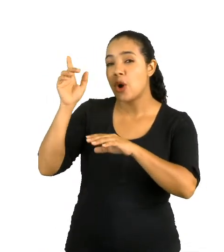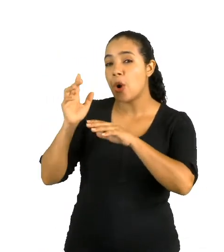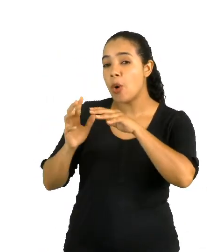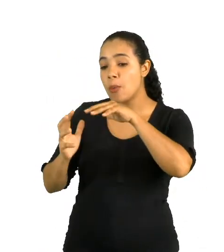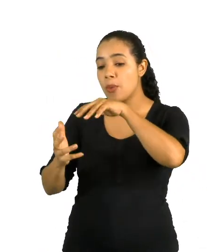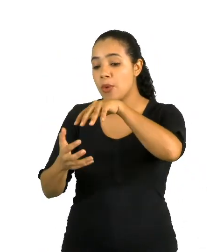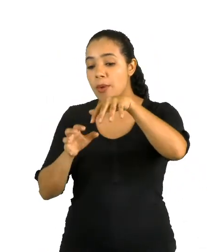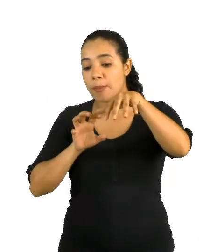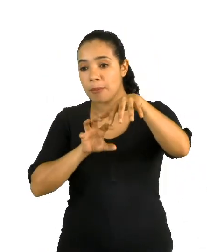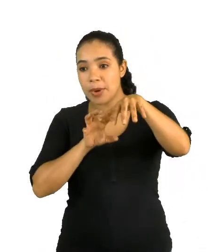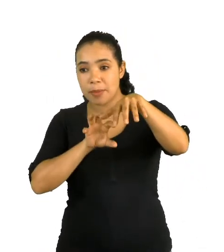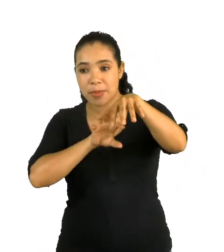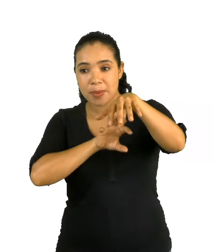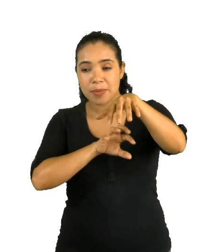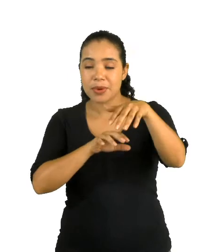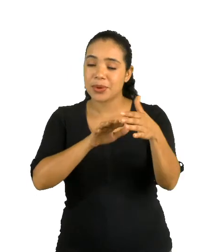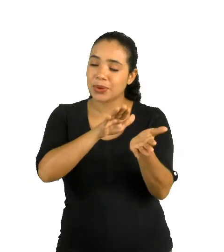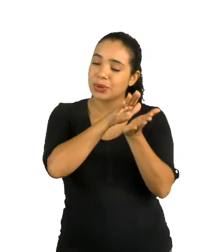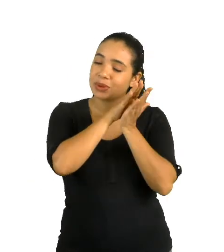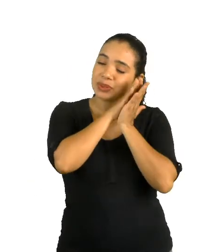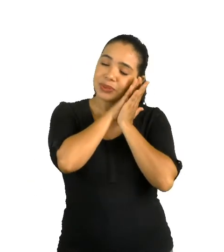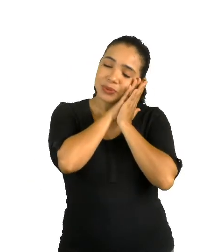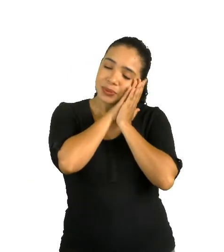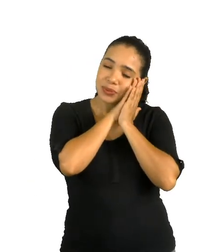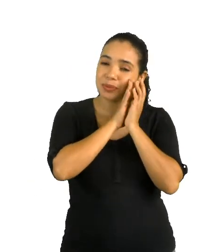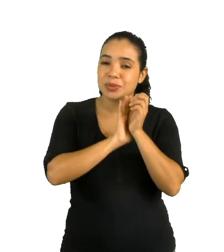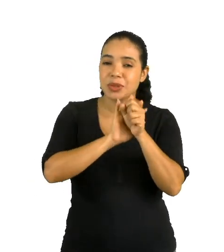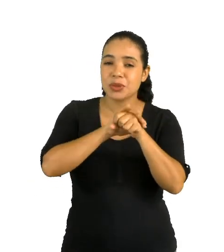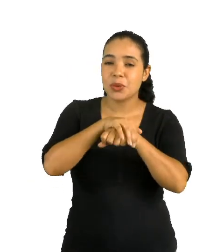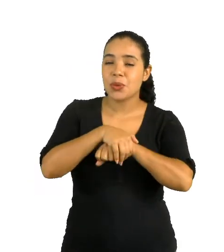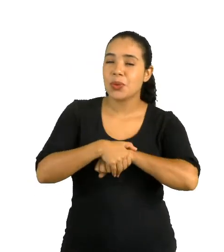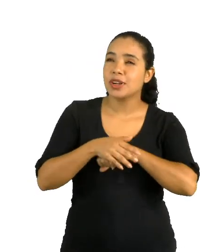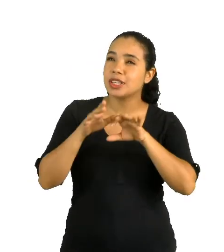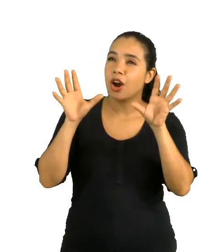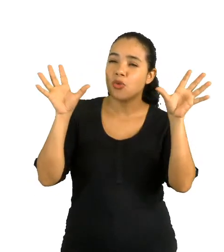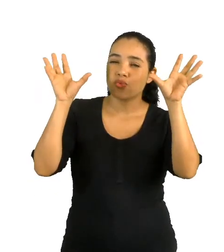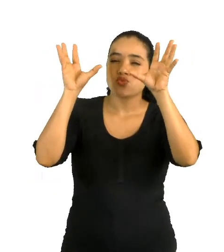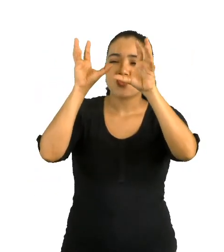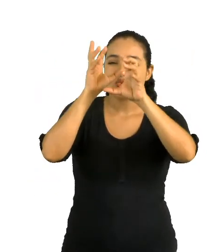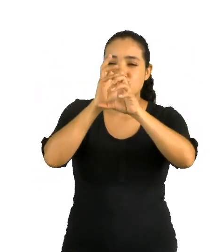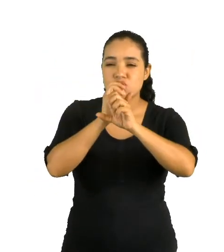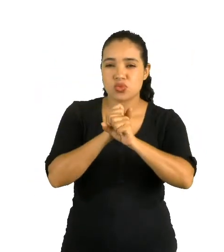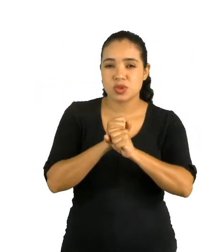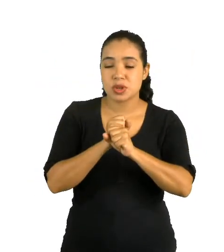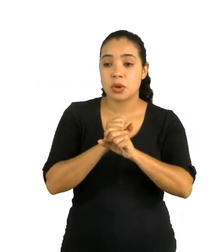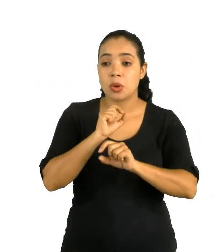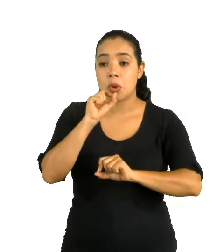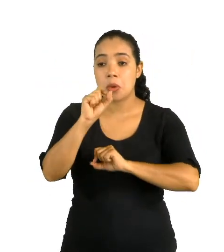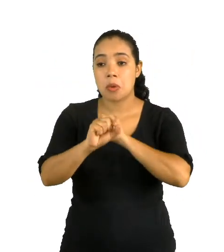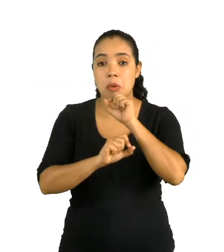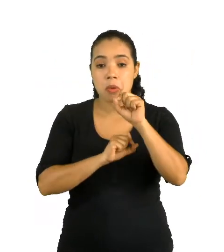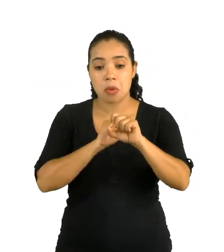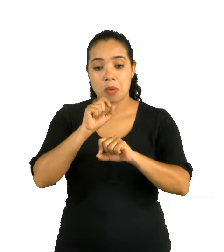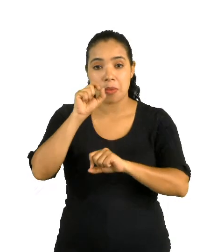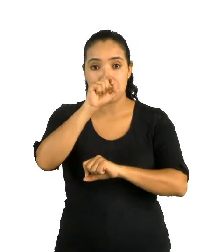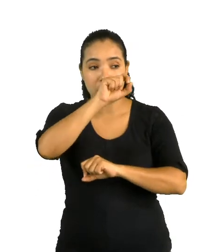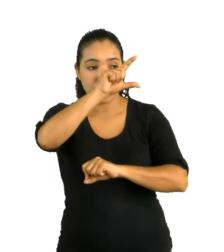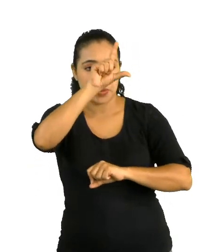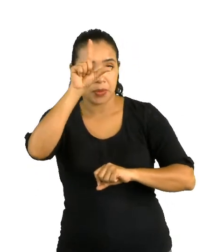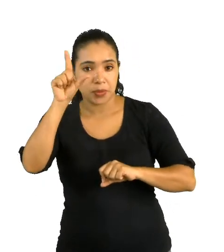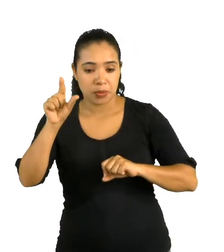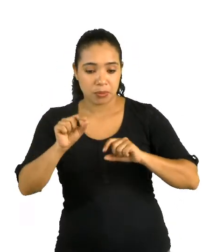povos dormem na noite escura. O que ilumina o céu desses